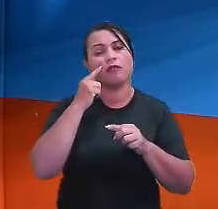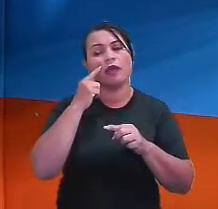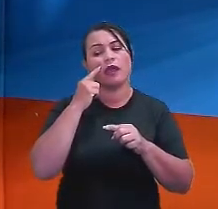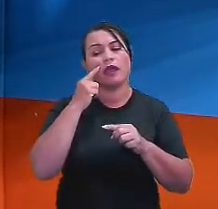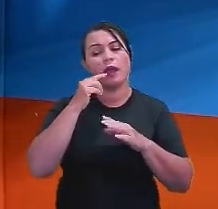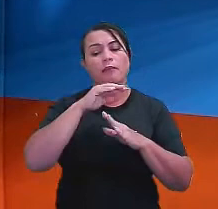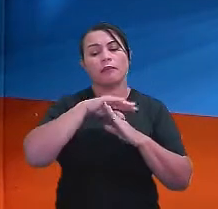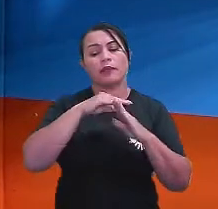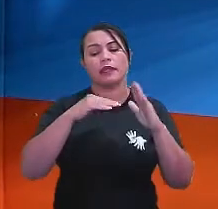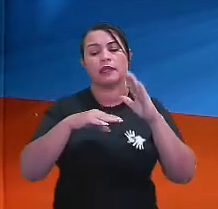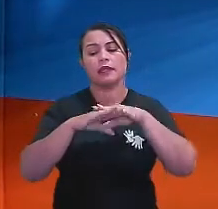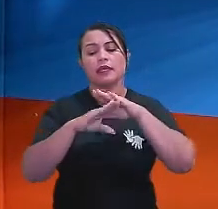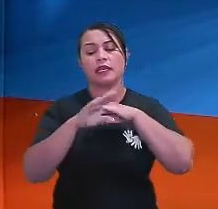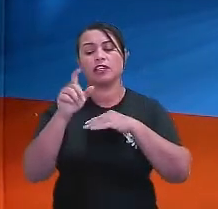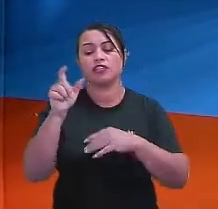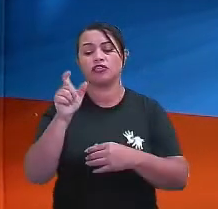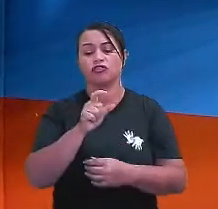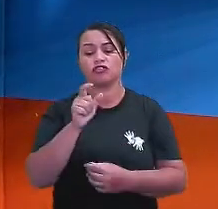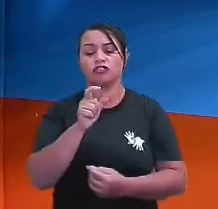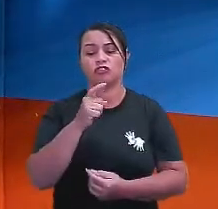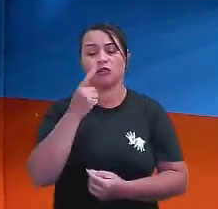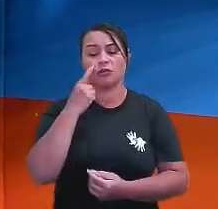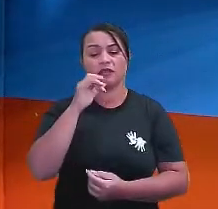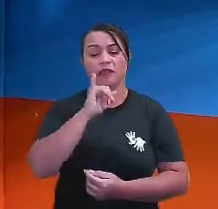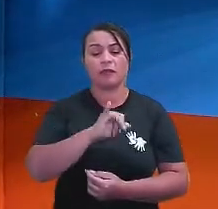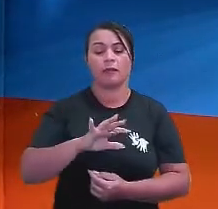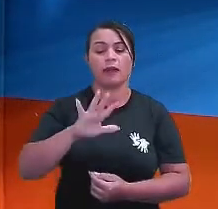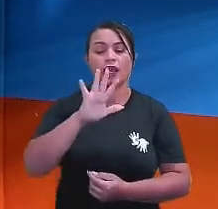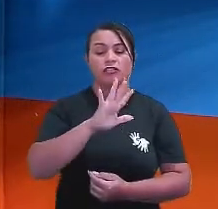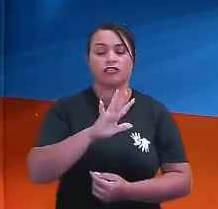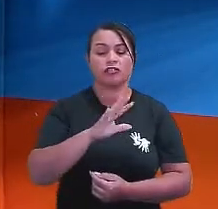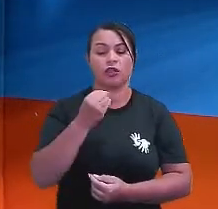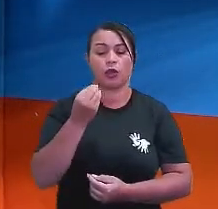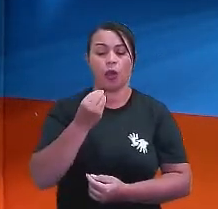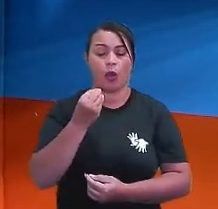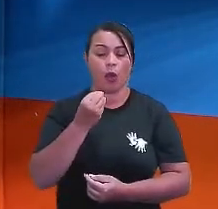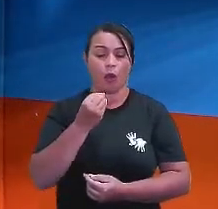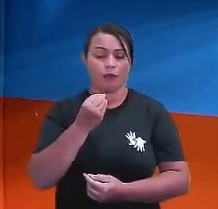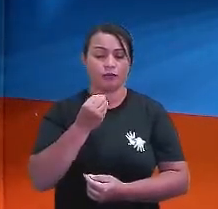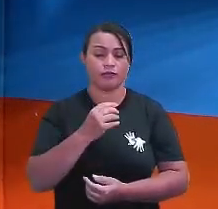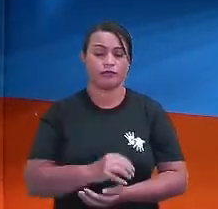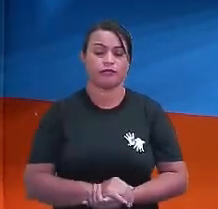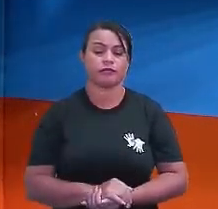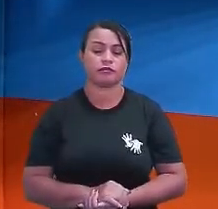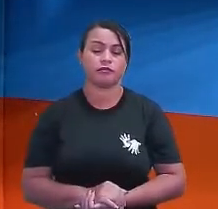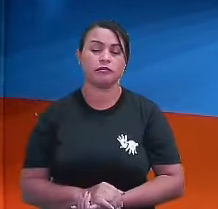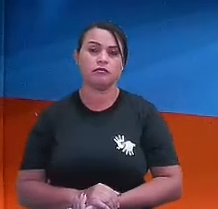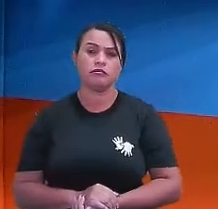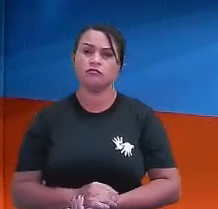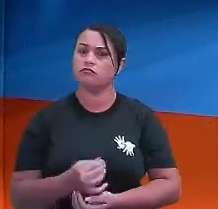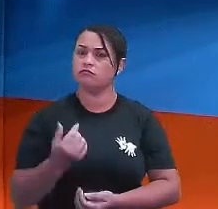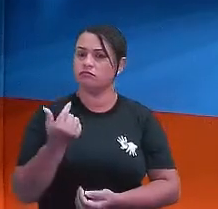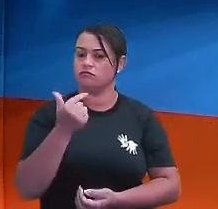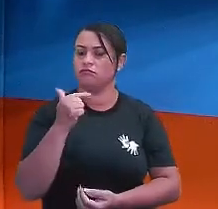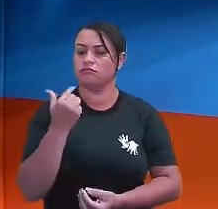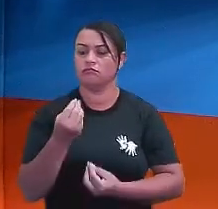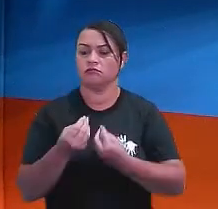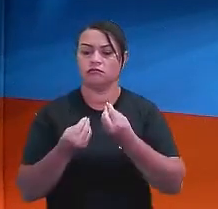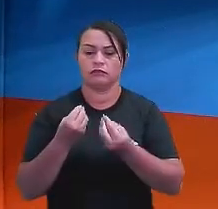imagem abaixo. Opa, professora, a senhora mostrou que eu preciso desse lado e da medida desse lado aqui. Mas eu não tenho.